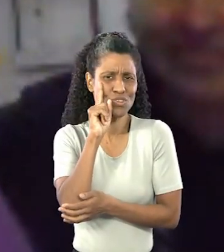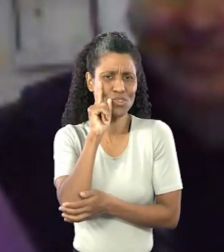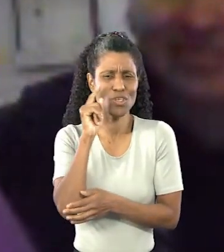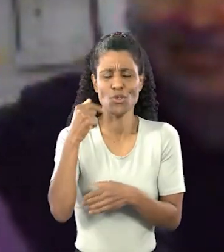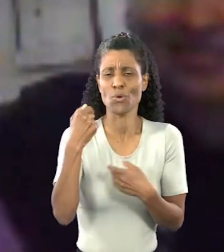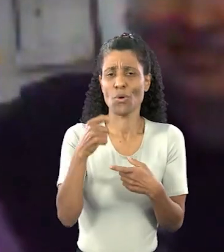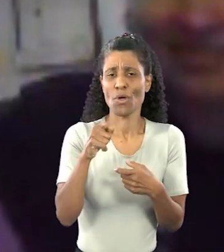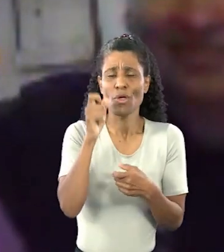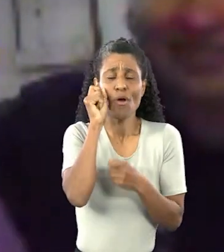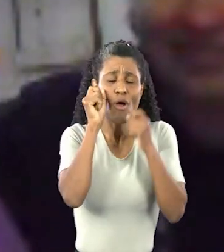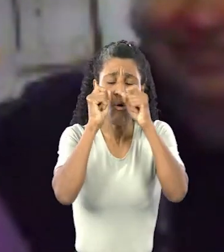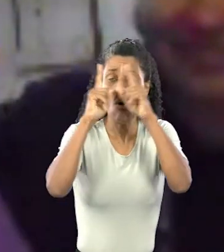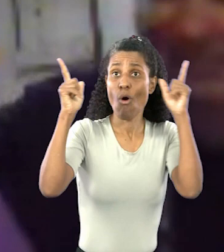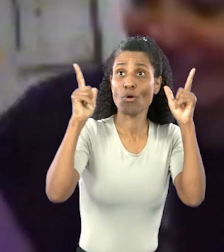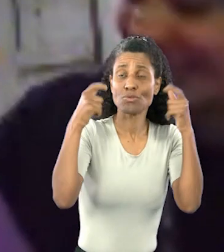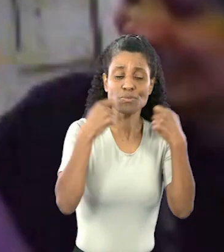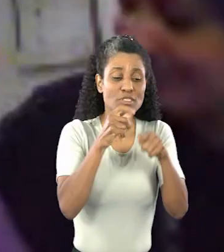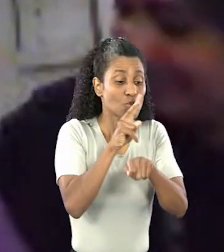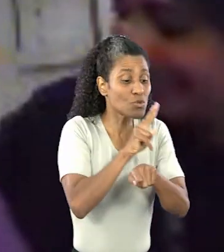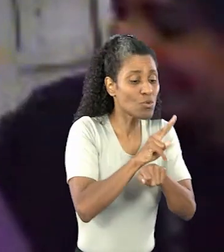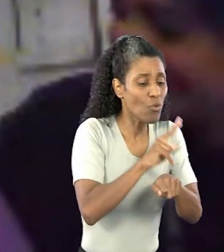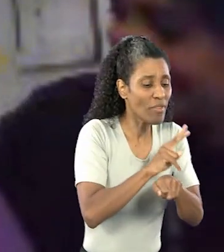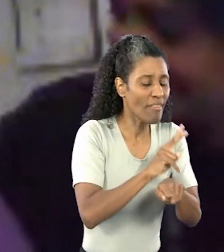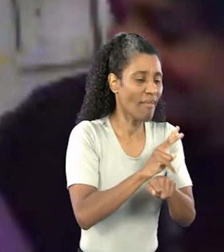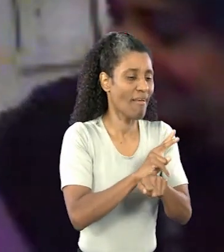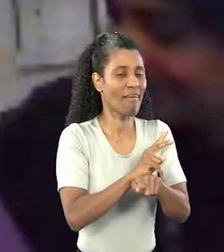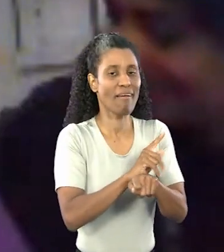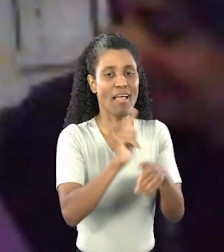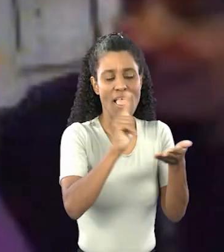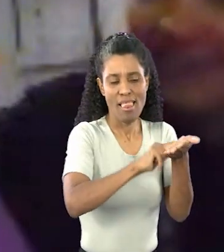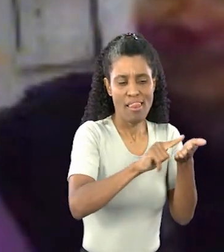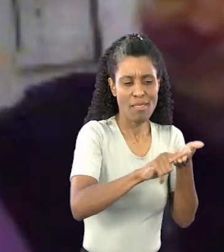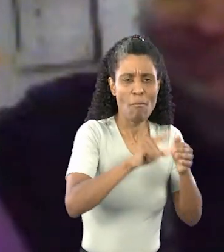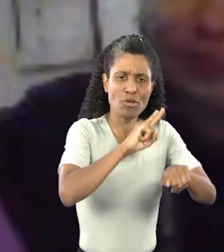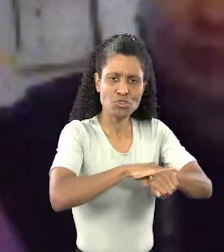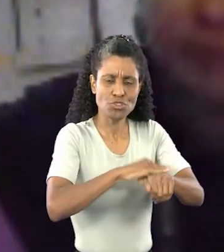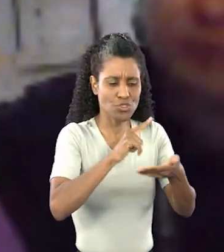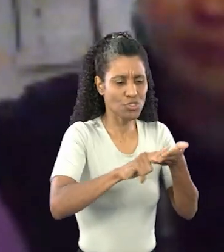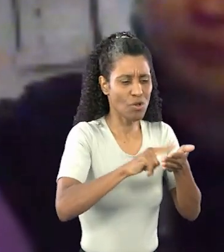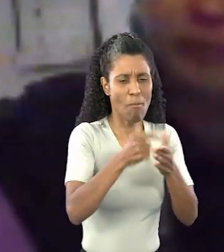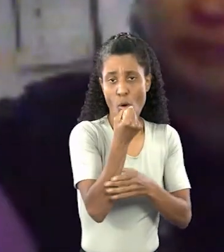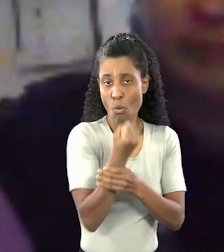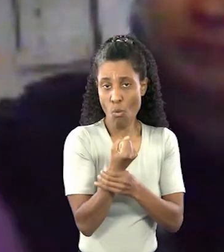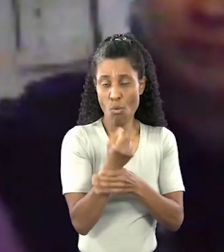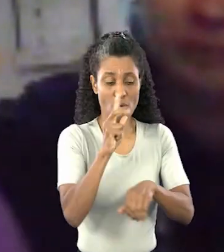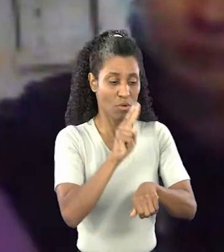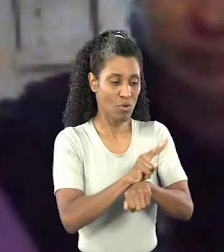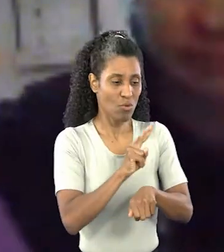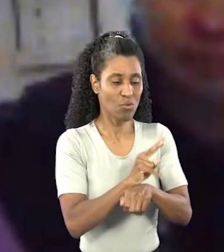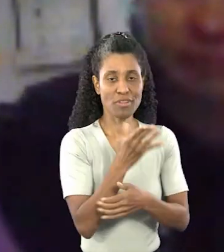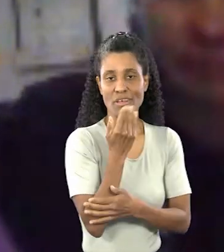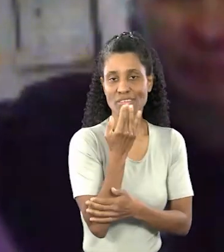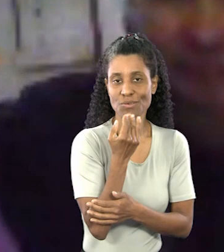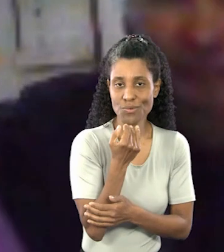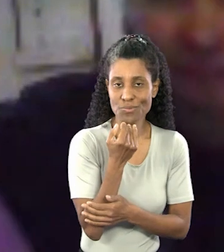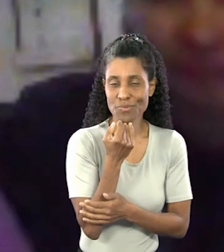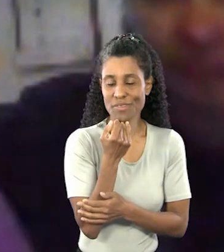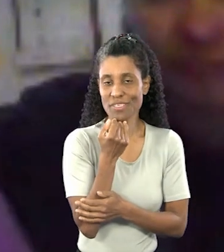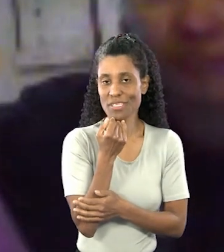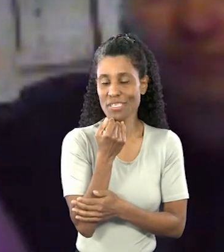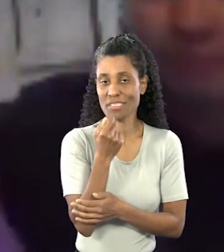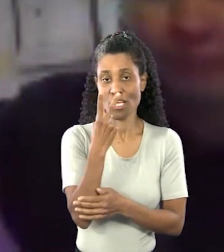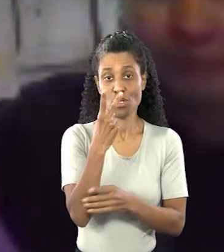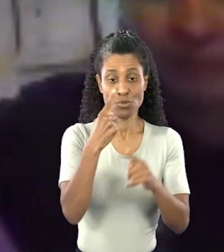todo dia eu acordo, primeira coisa é cuidar delas, limpar cocô, limpar xixi, cuidar da alimentação